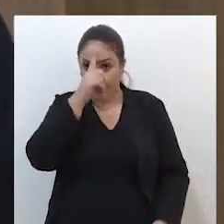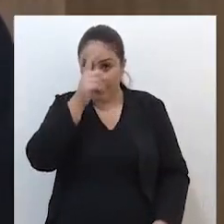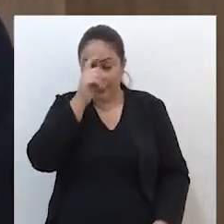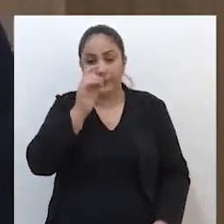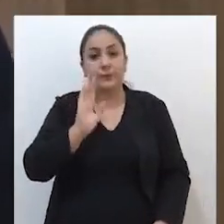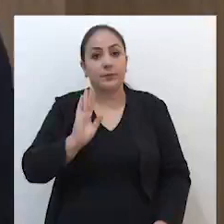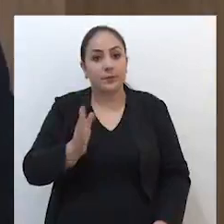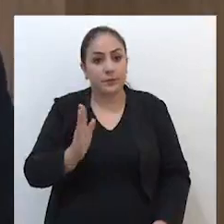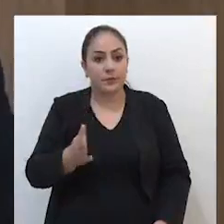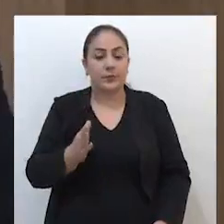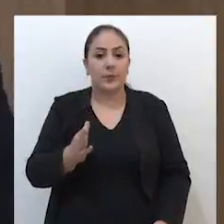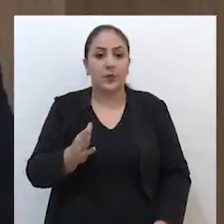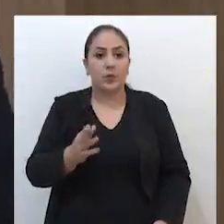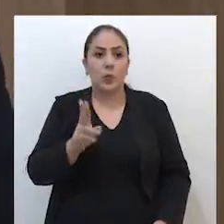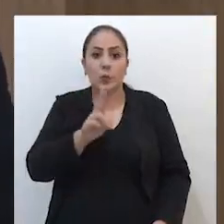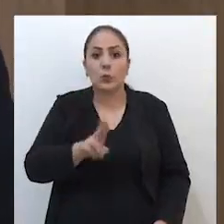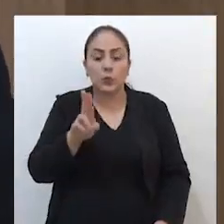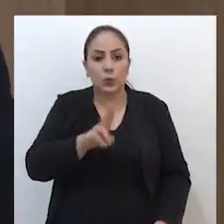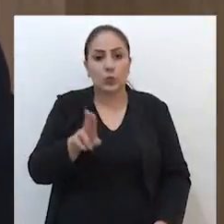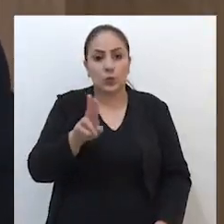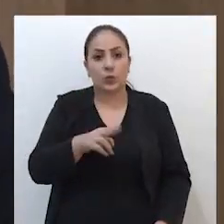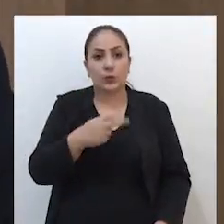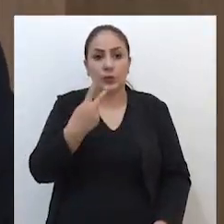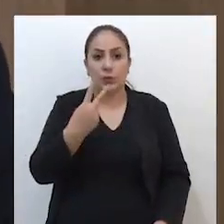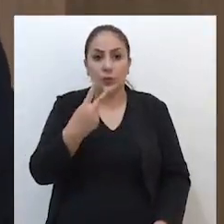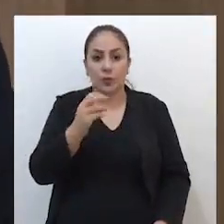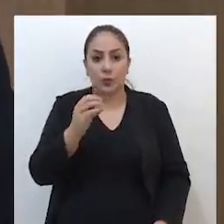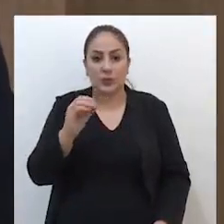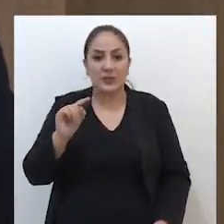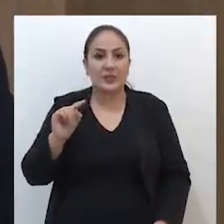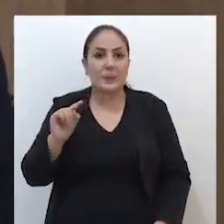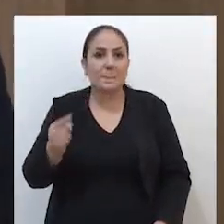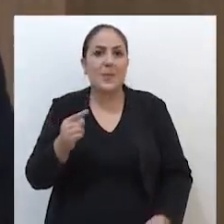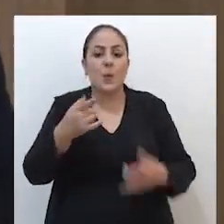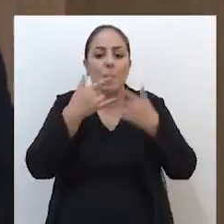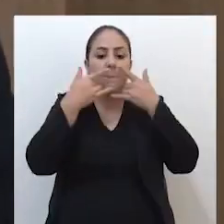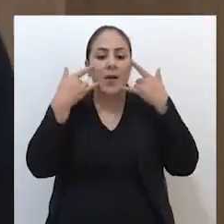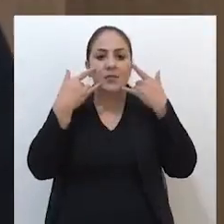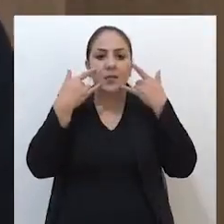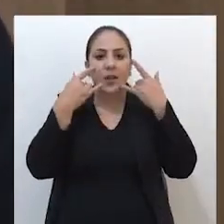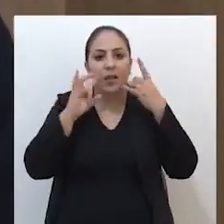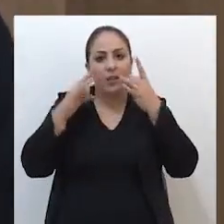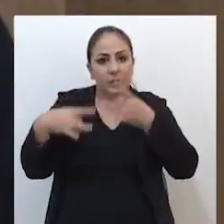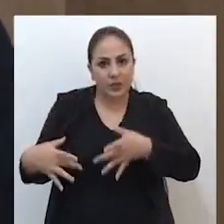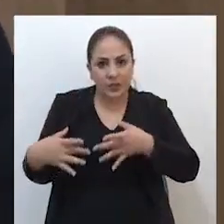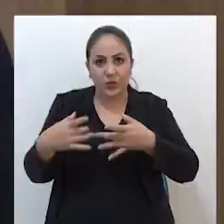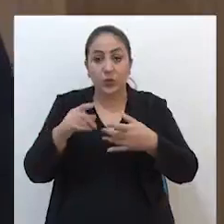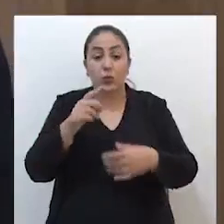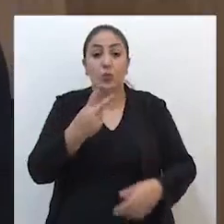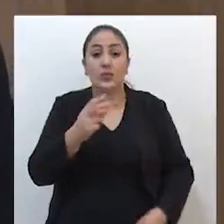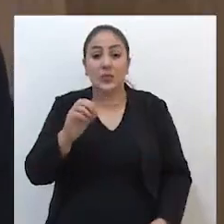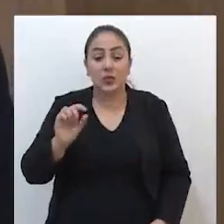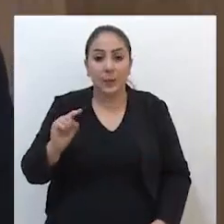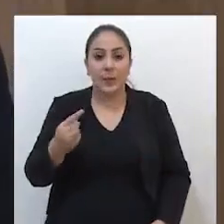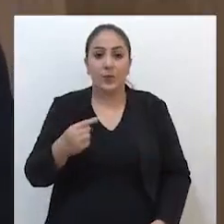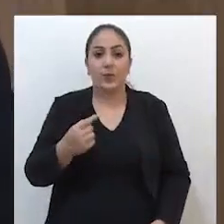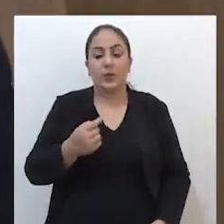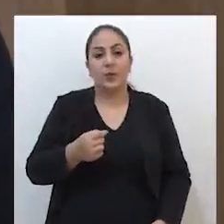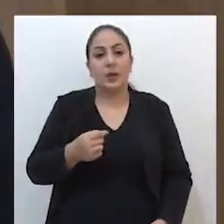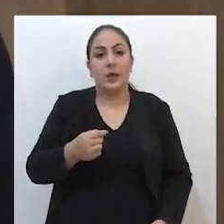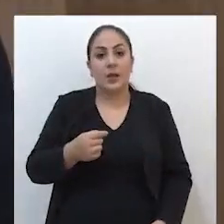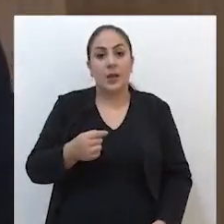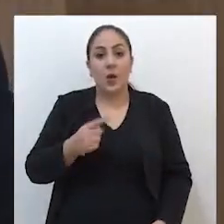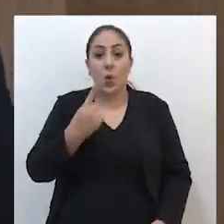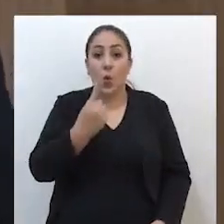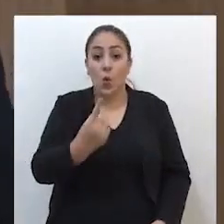o hospital já consumiu 200 mil máscaras descartáveis, 1 milhão